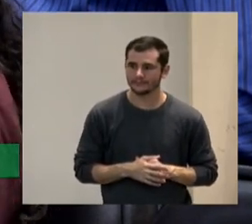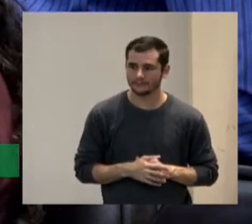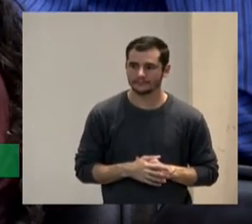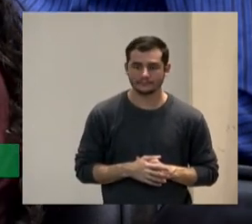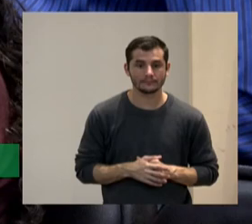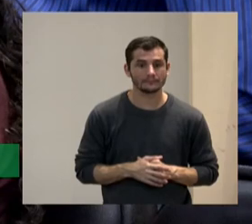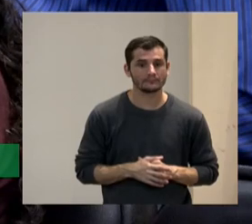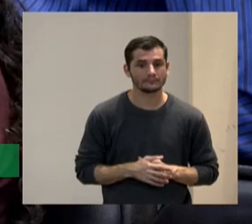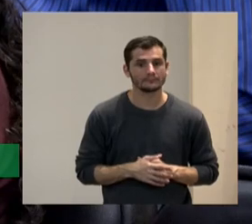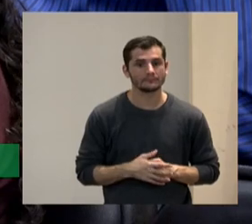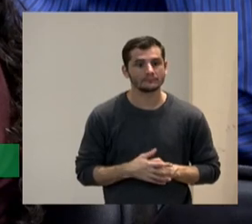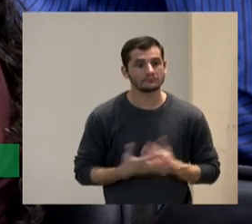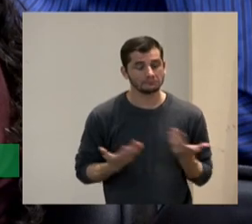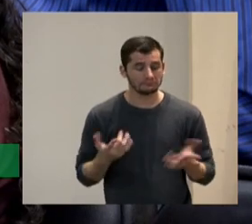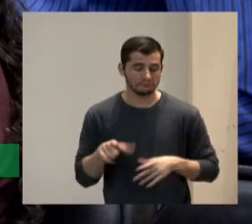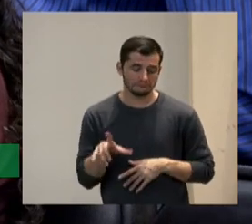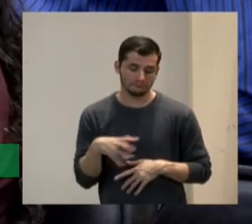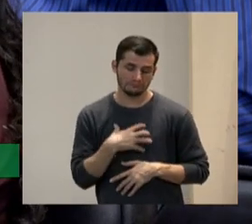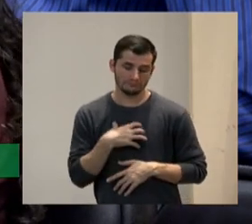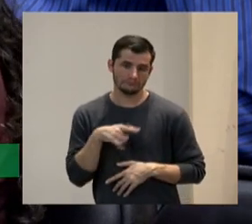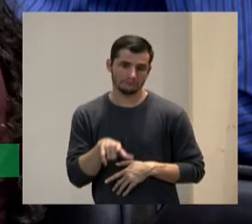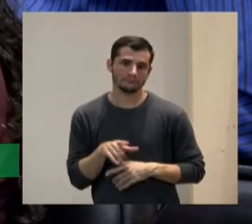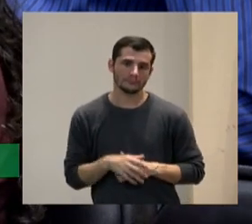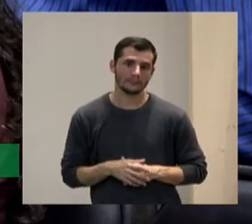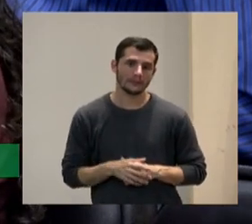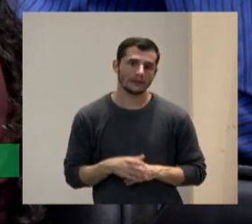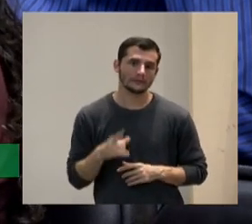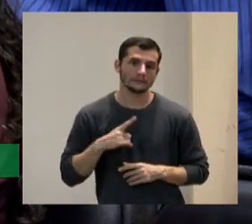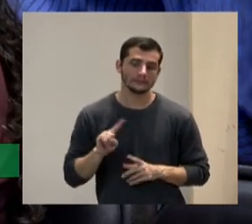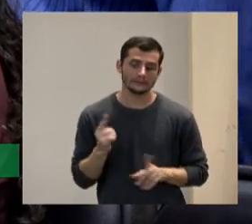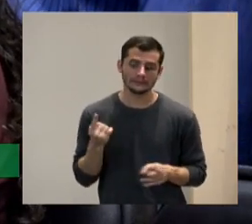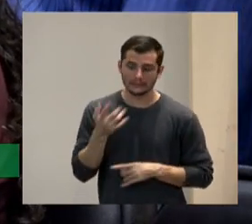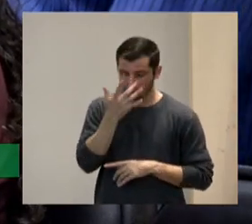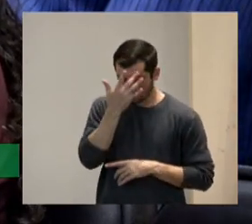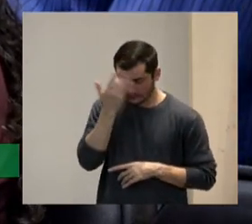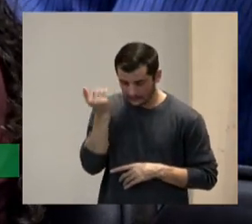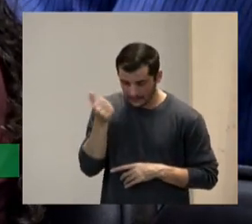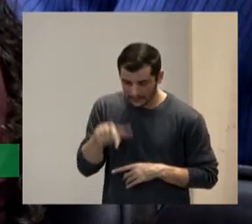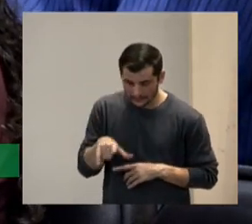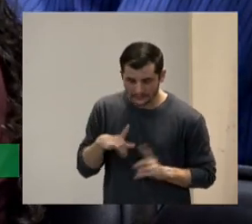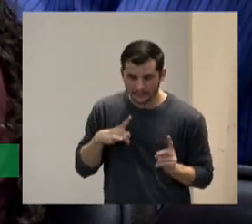acho que era nesse sentido tinha um ponto só que eu estou esquecendo